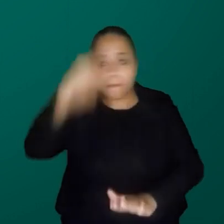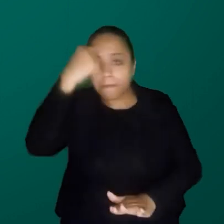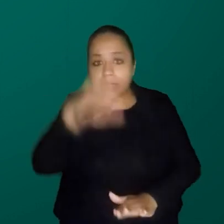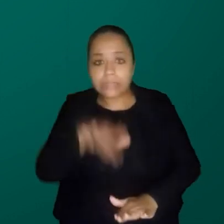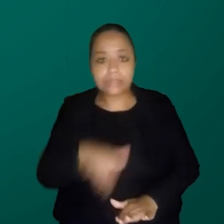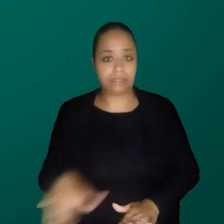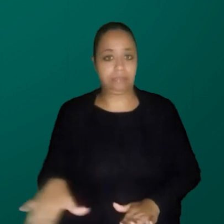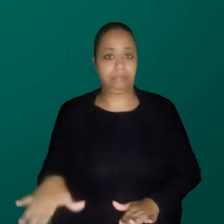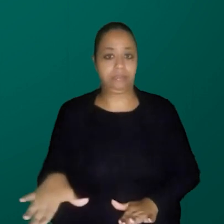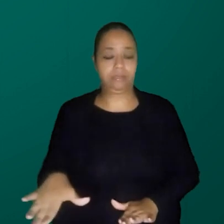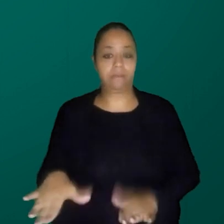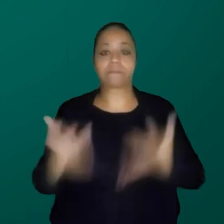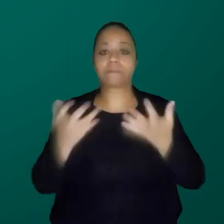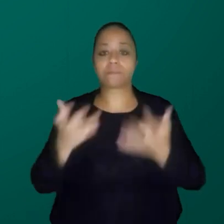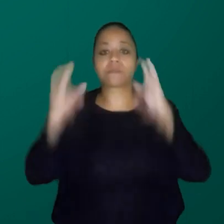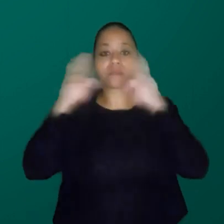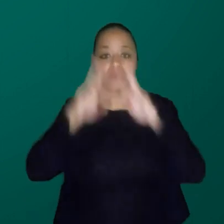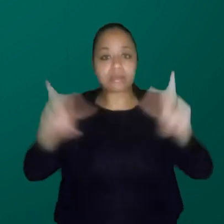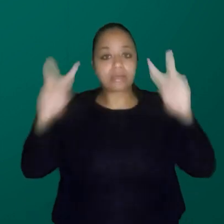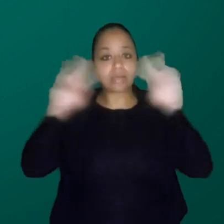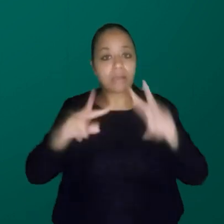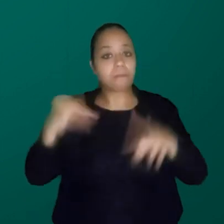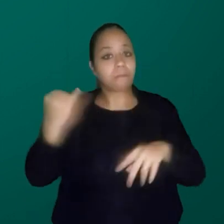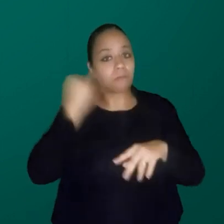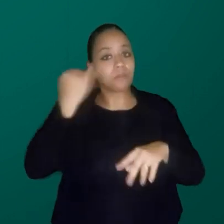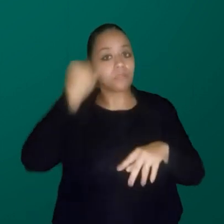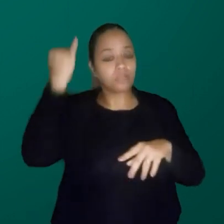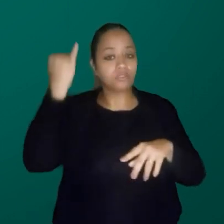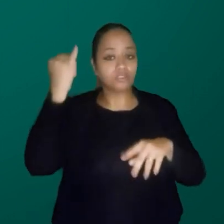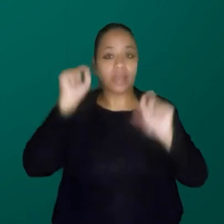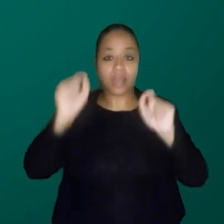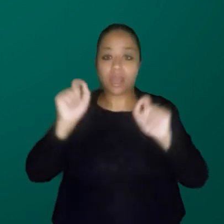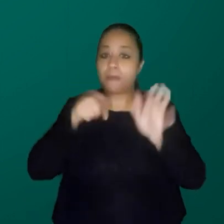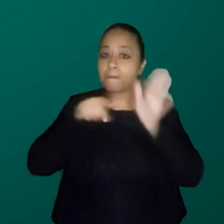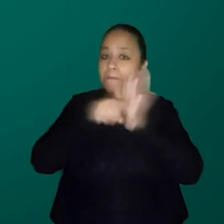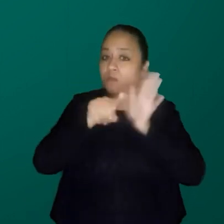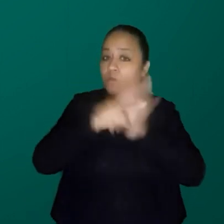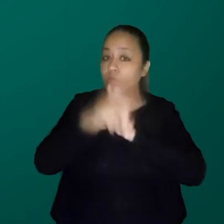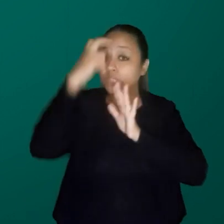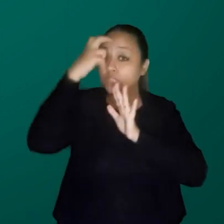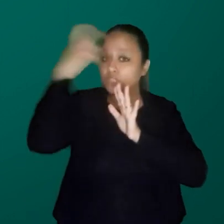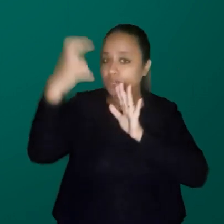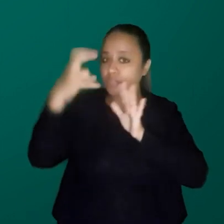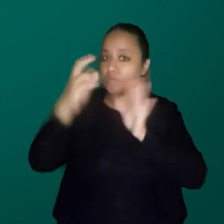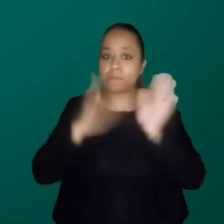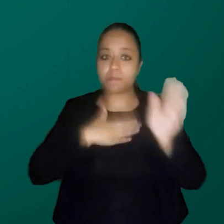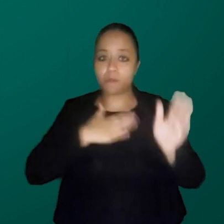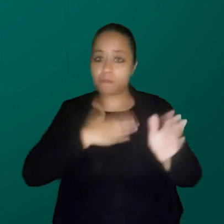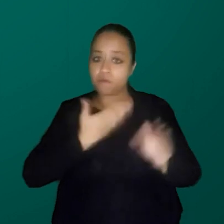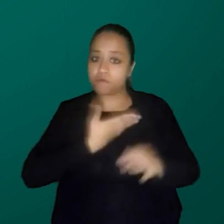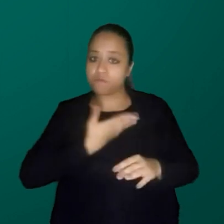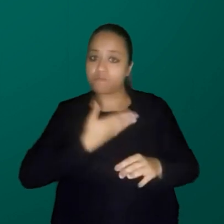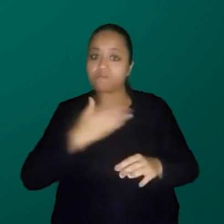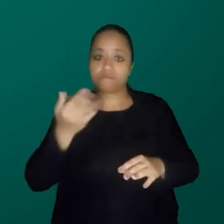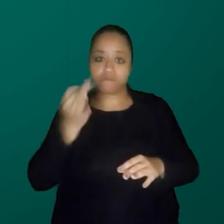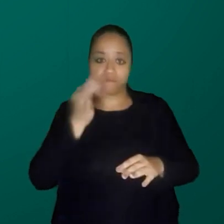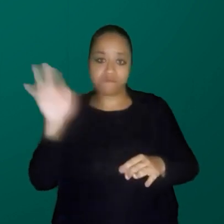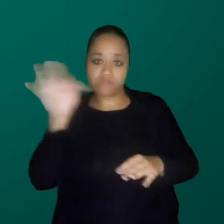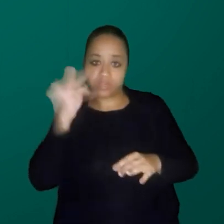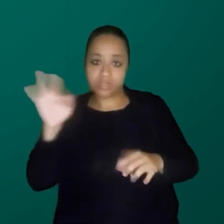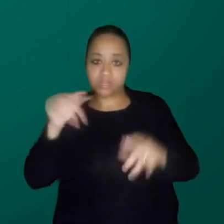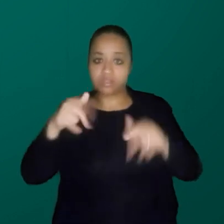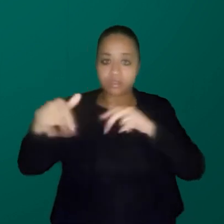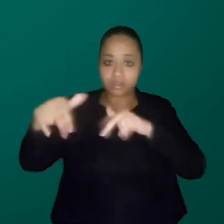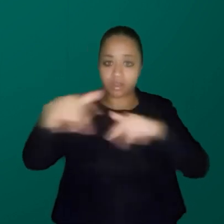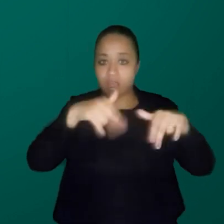Essa não é uma pergunta retórica, nem uma pergunta imbecil, é uma pergunta feita por um colega meu físico um dia em a gente estava passeando no lago de